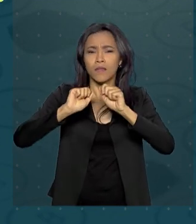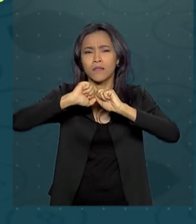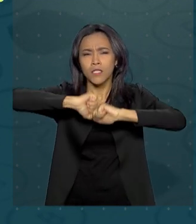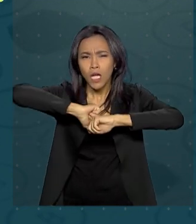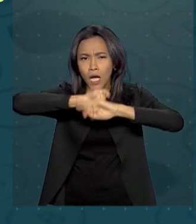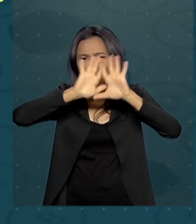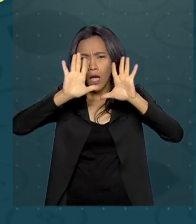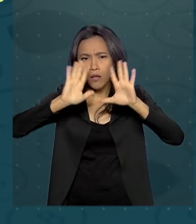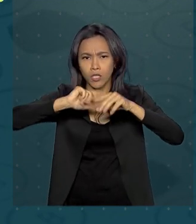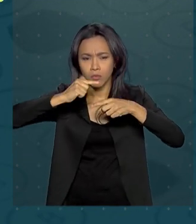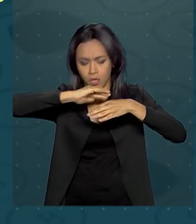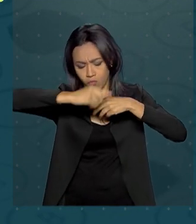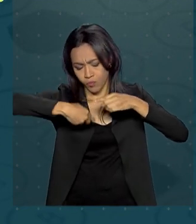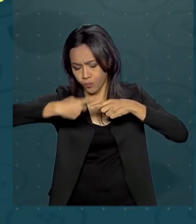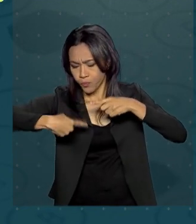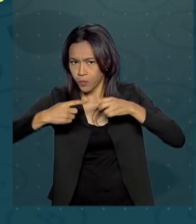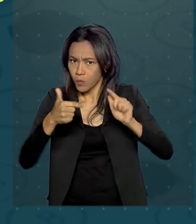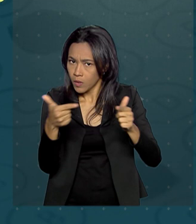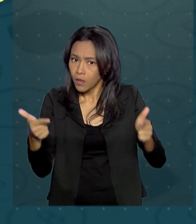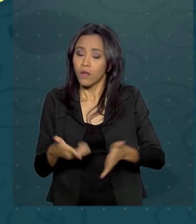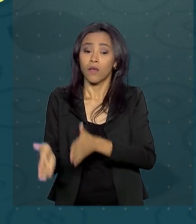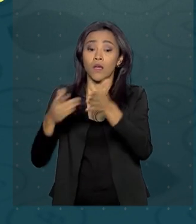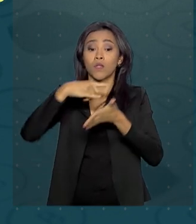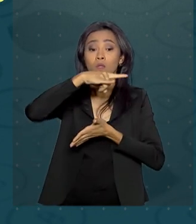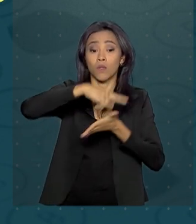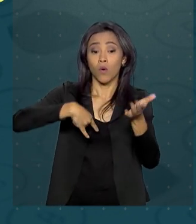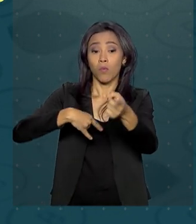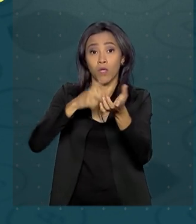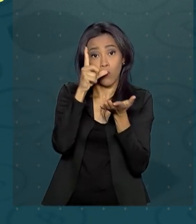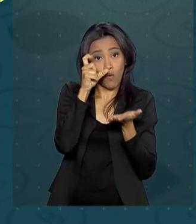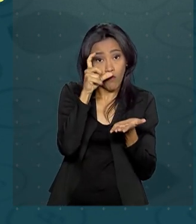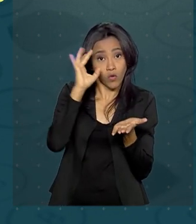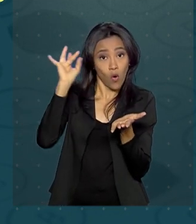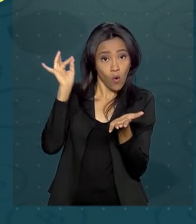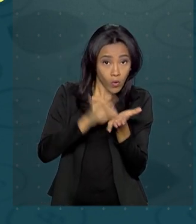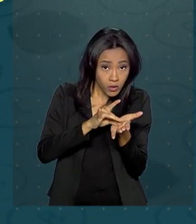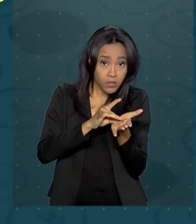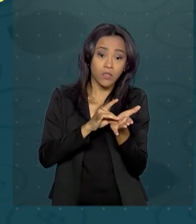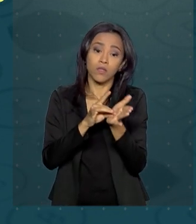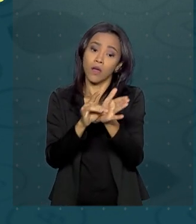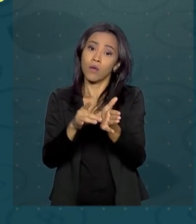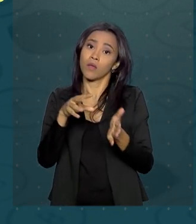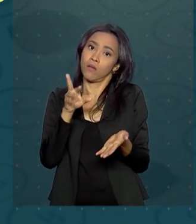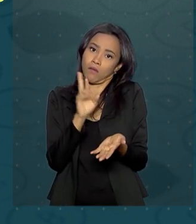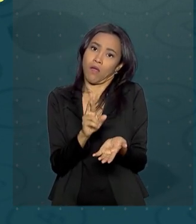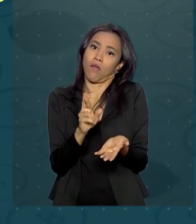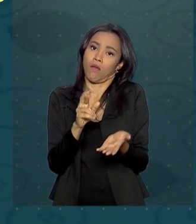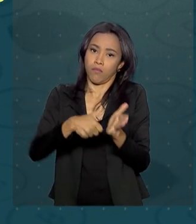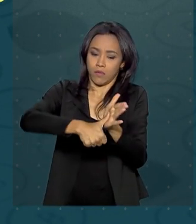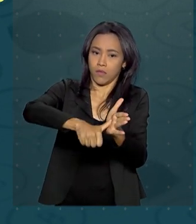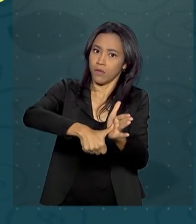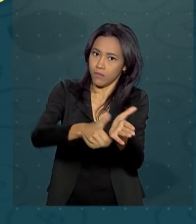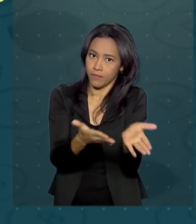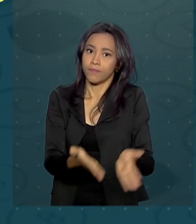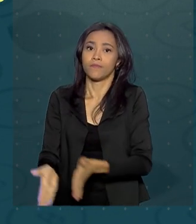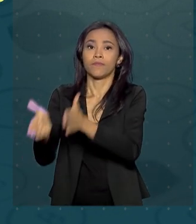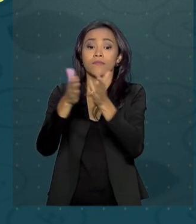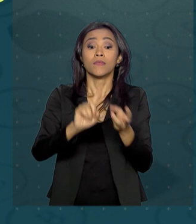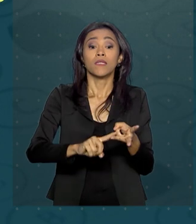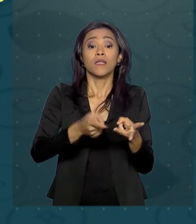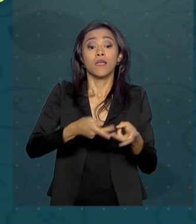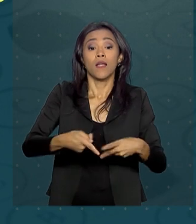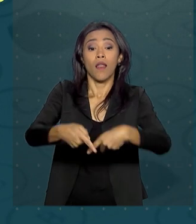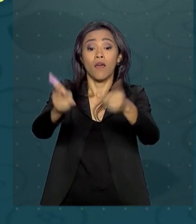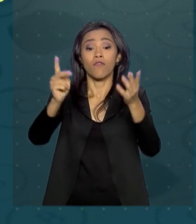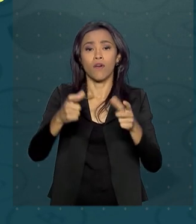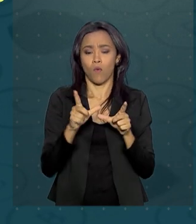transparente, documento oficial de identificação, original e com foto como RG, e é aconselhável levar o cartão